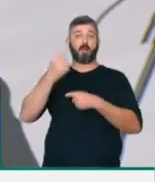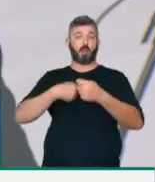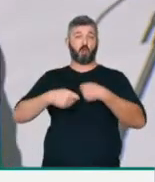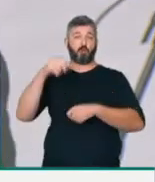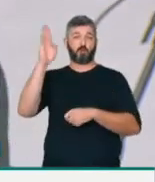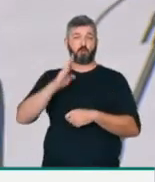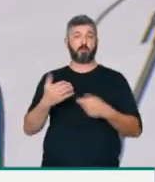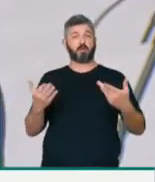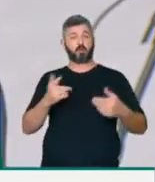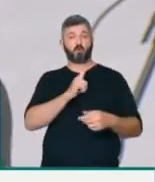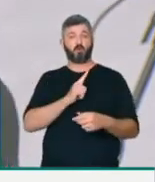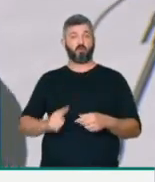orienta não.